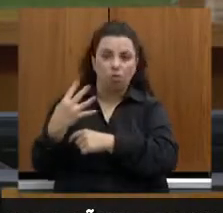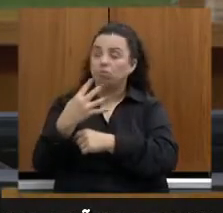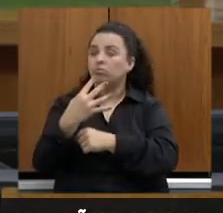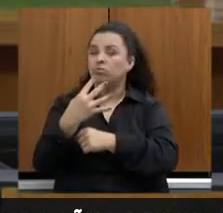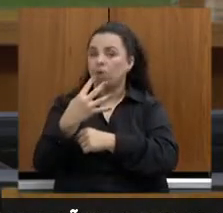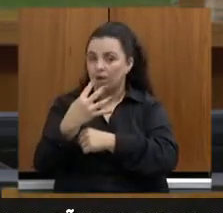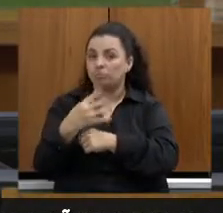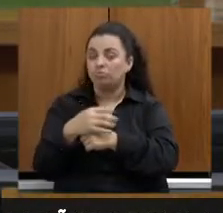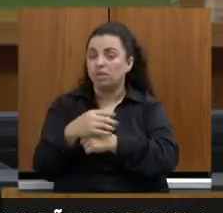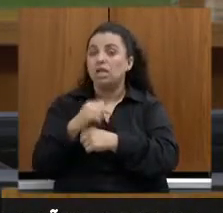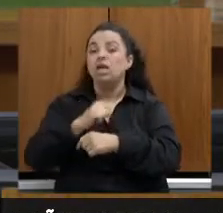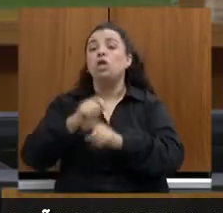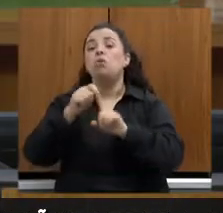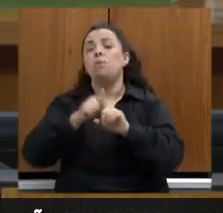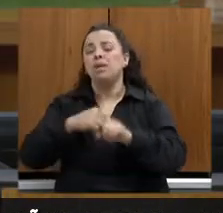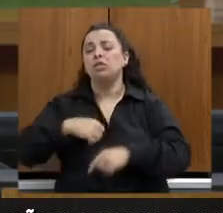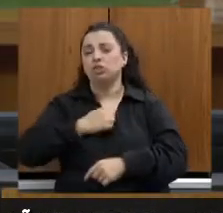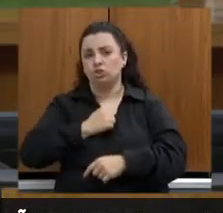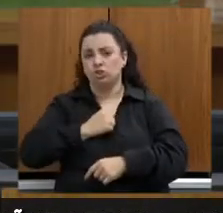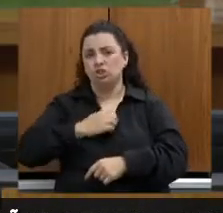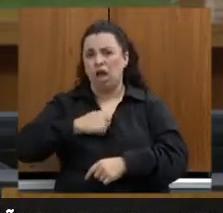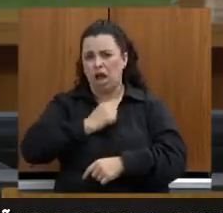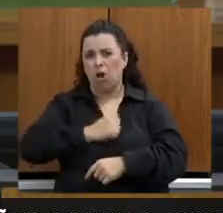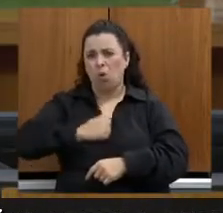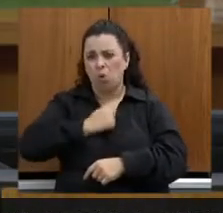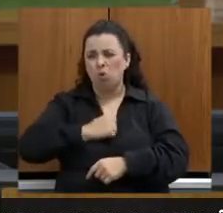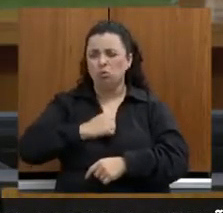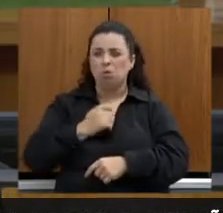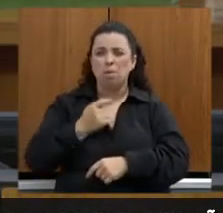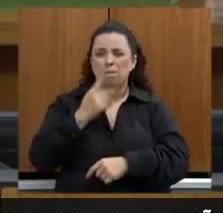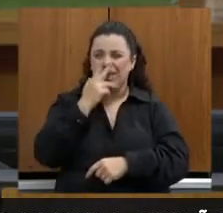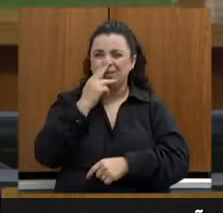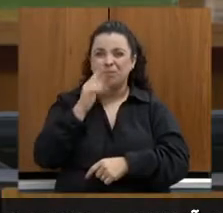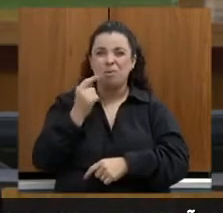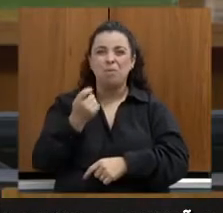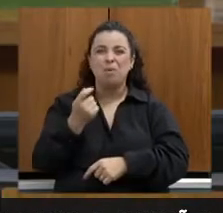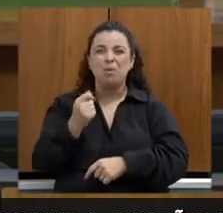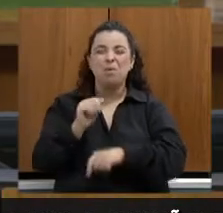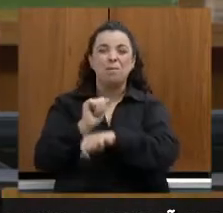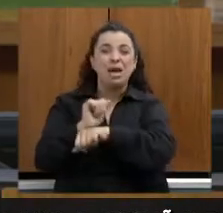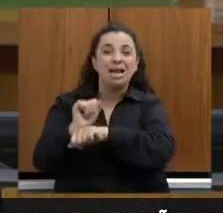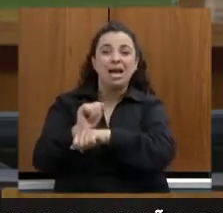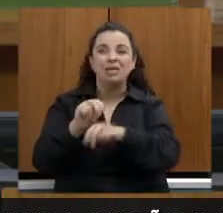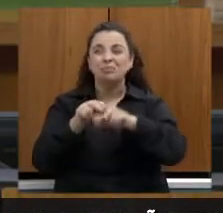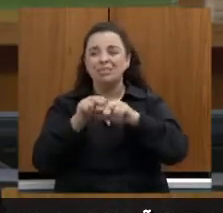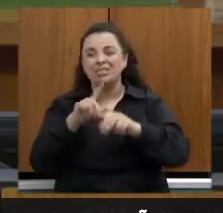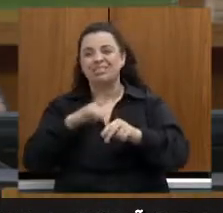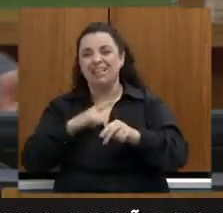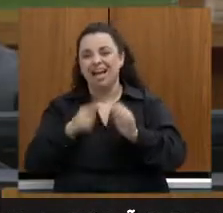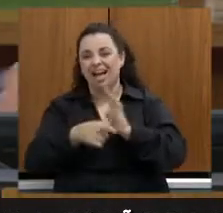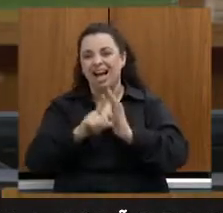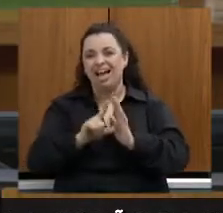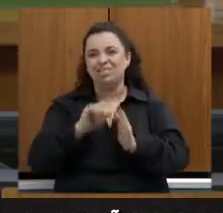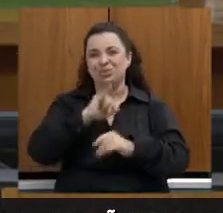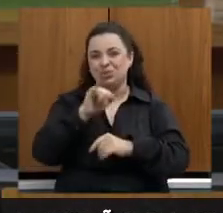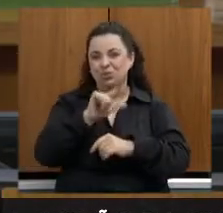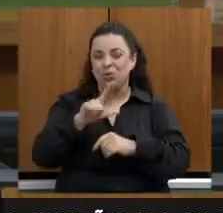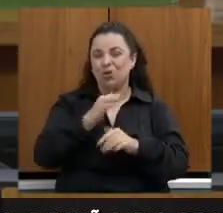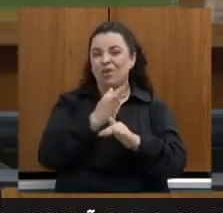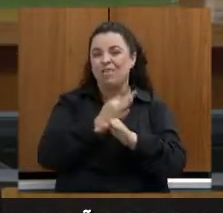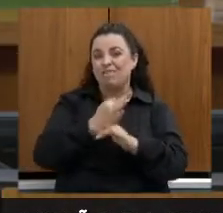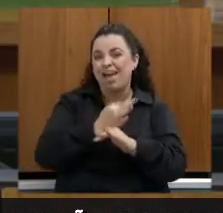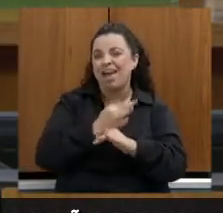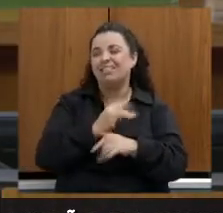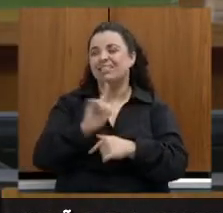pouco parado, o mês de agosto é parado, porque você tem as férias, depois vem agosto. Então, faremos uma grande atividade